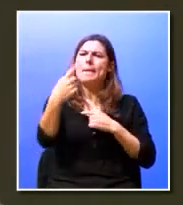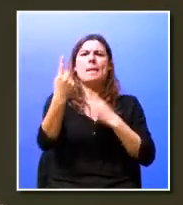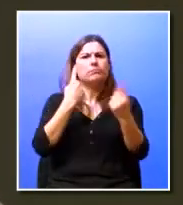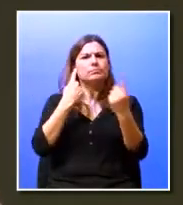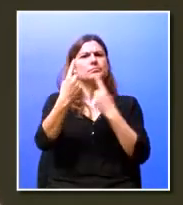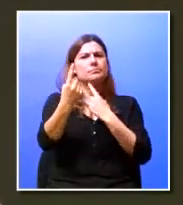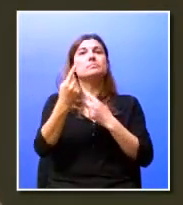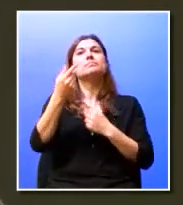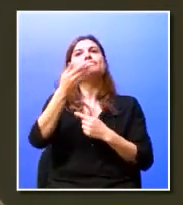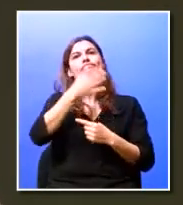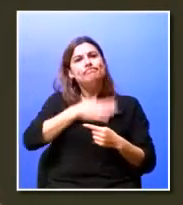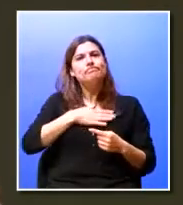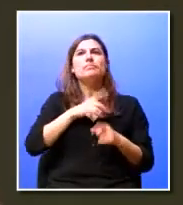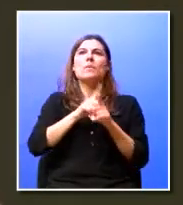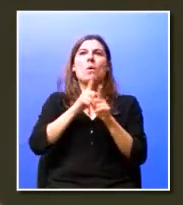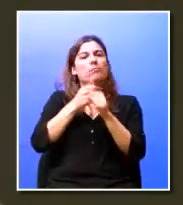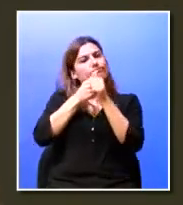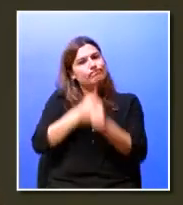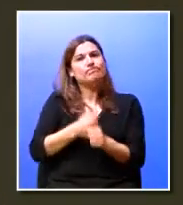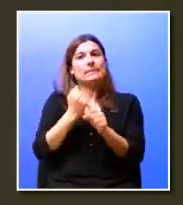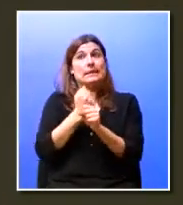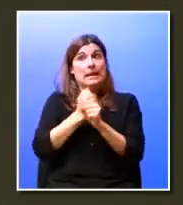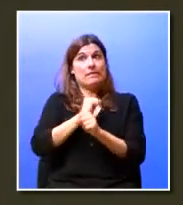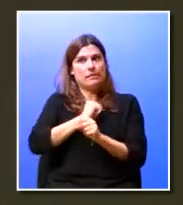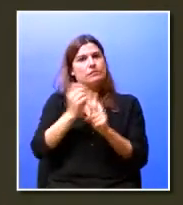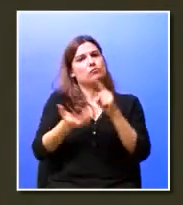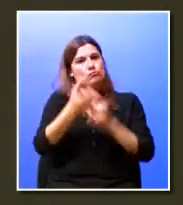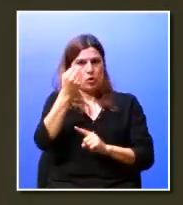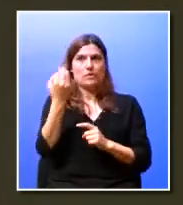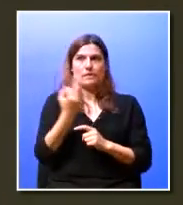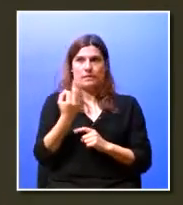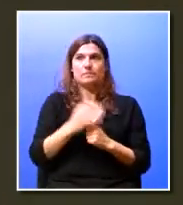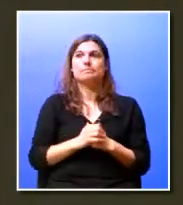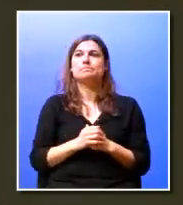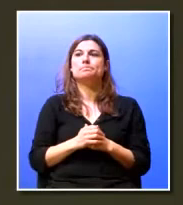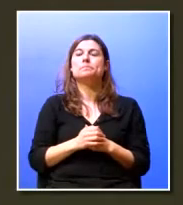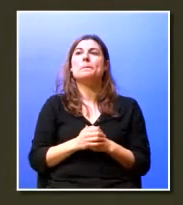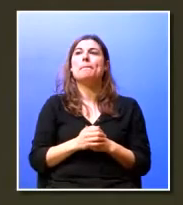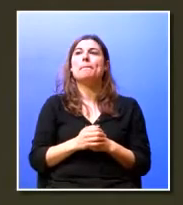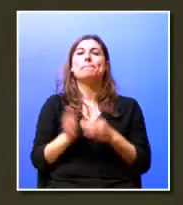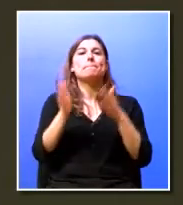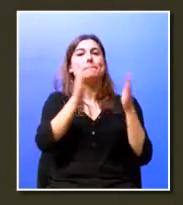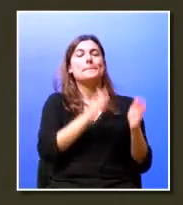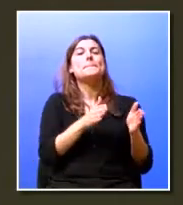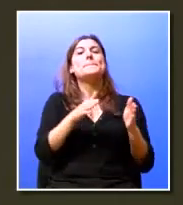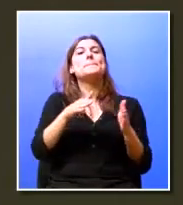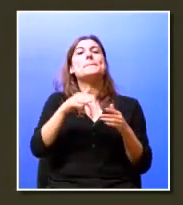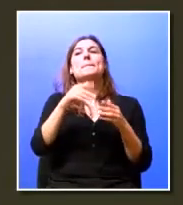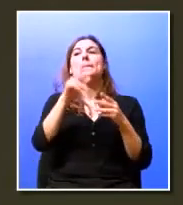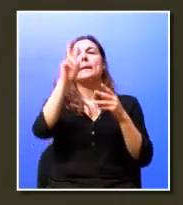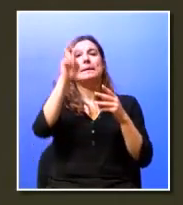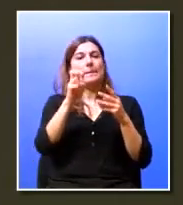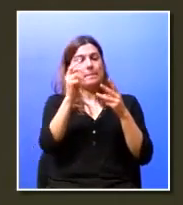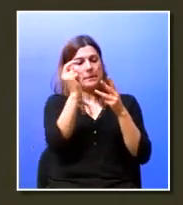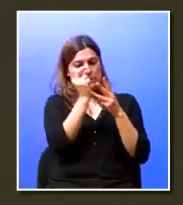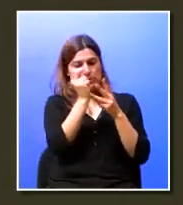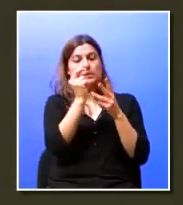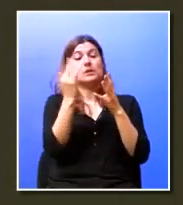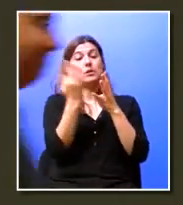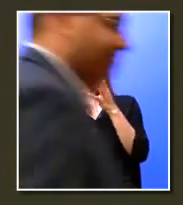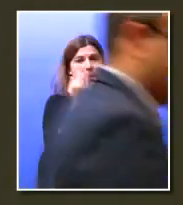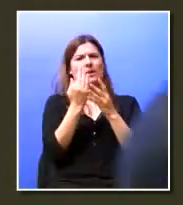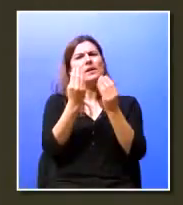nos ajudam a cumprirmos as nossas tarefas. No que respeita ao painel 3 e 4 da formação